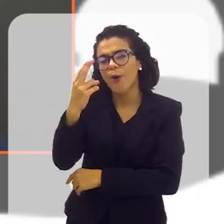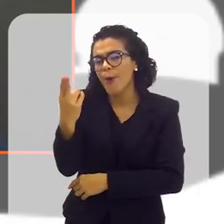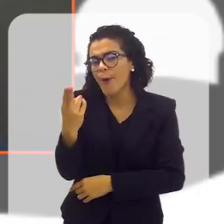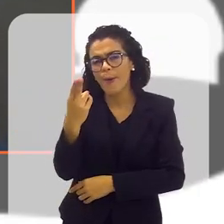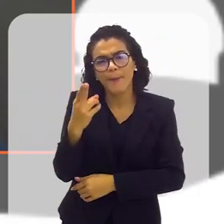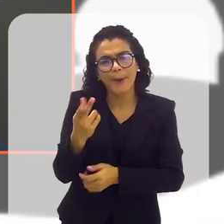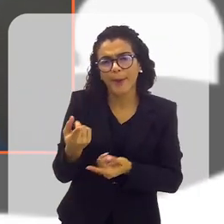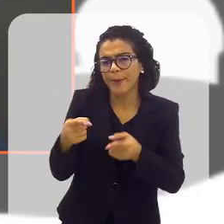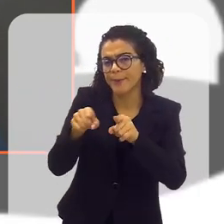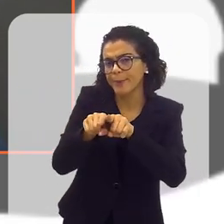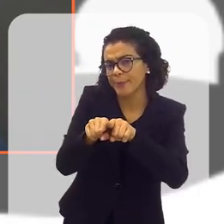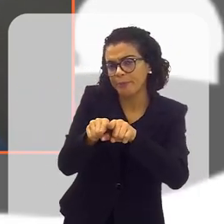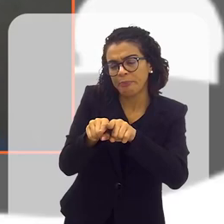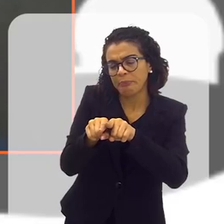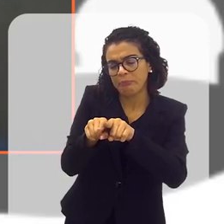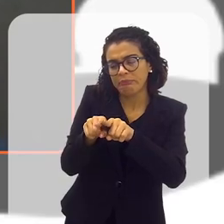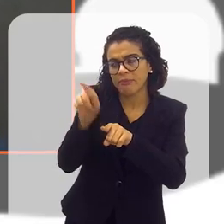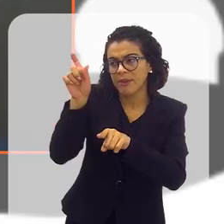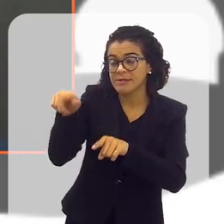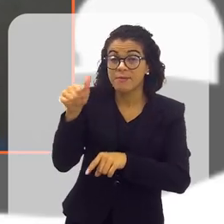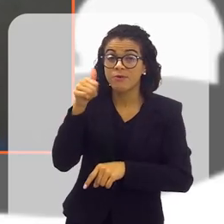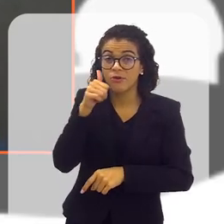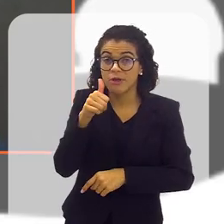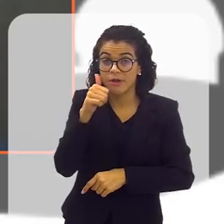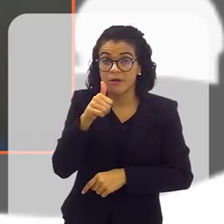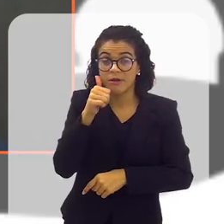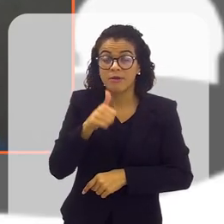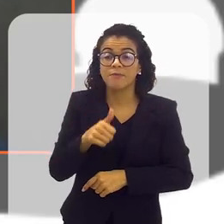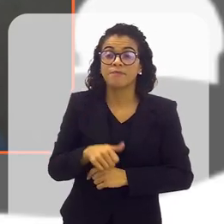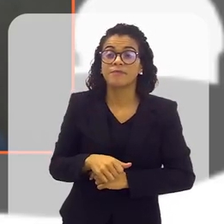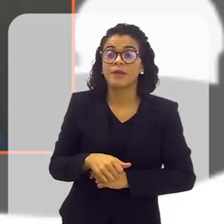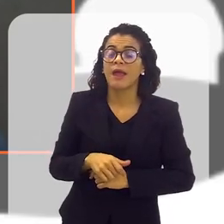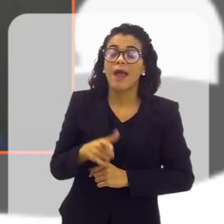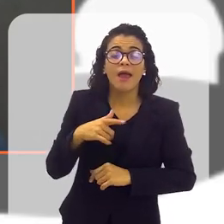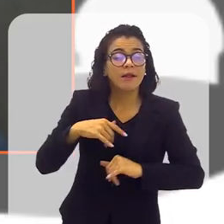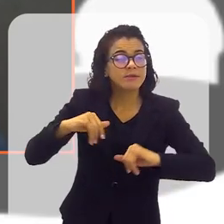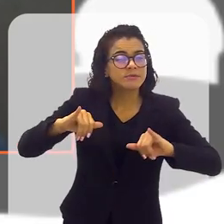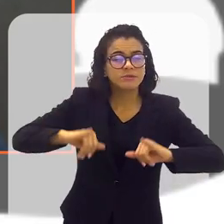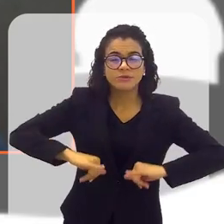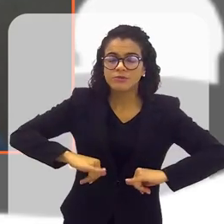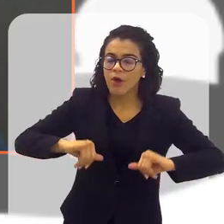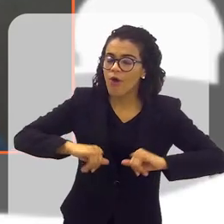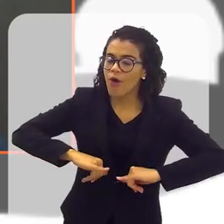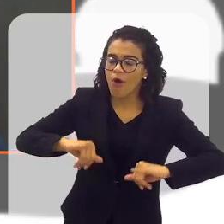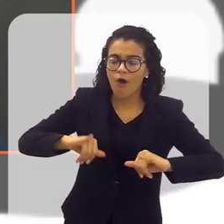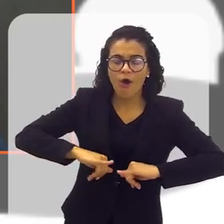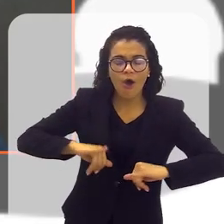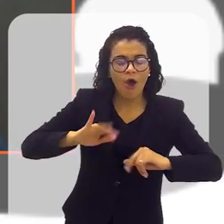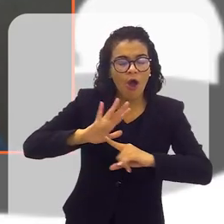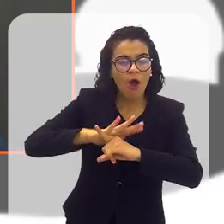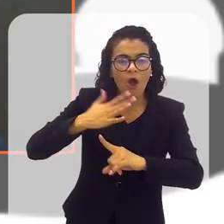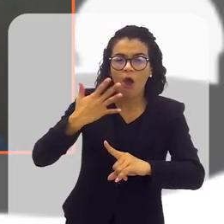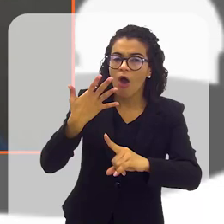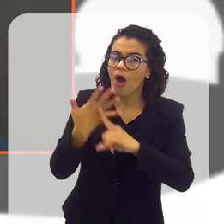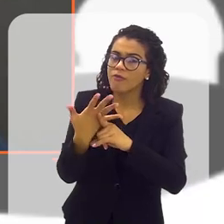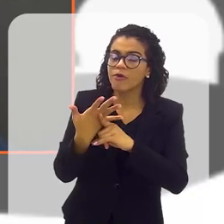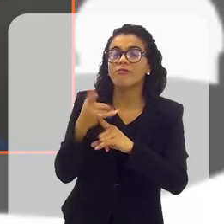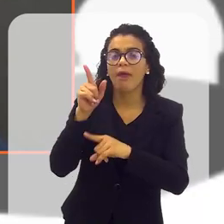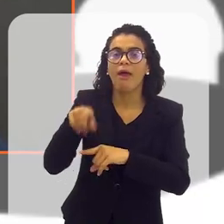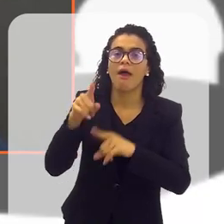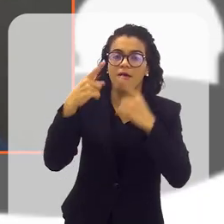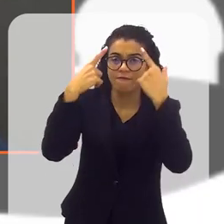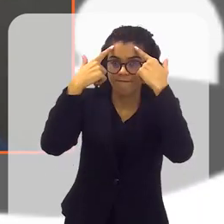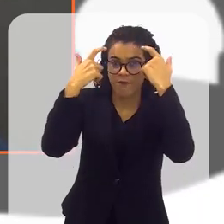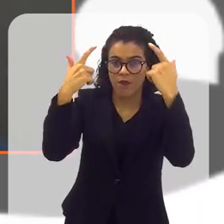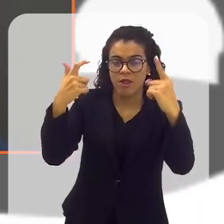pai ou pelo atual companheiro dessa mãe, ela sofre uma violência terrível, que